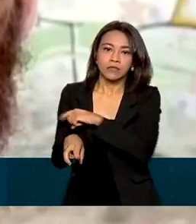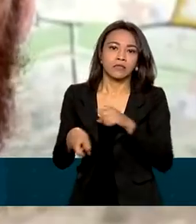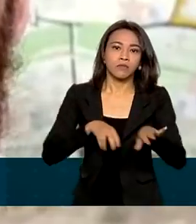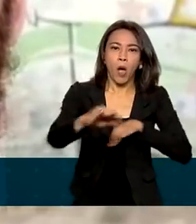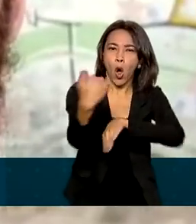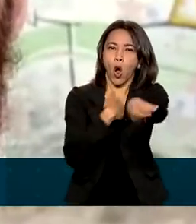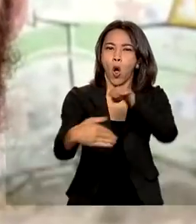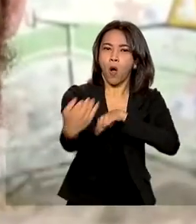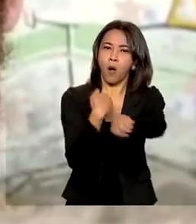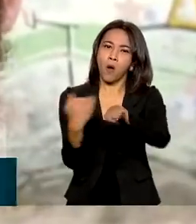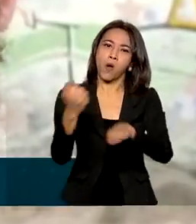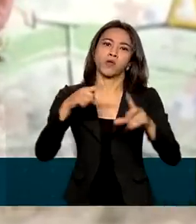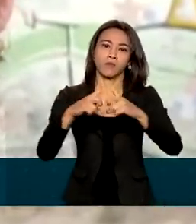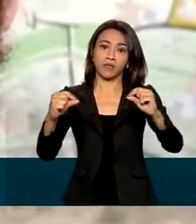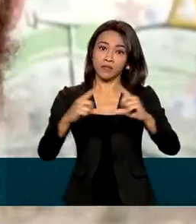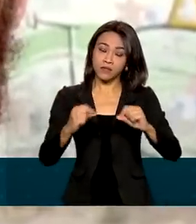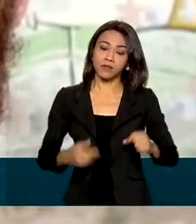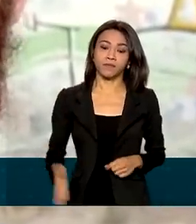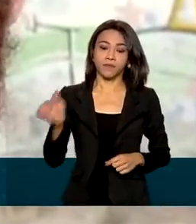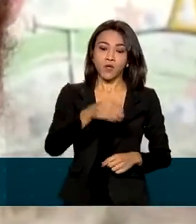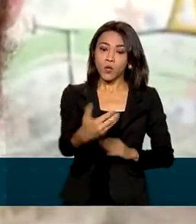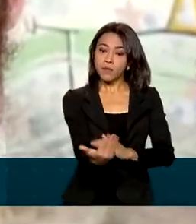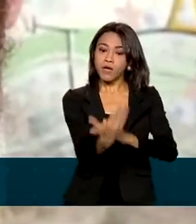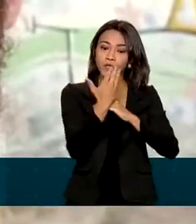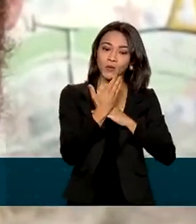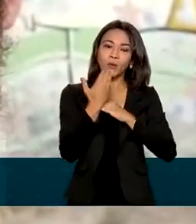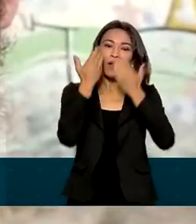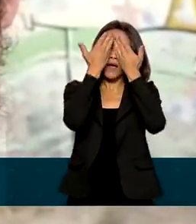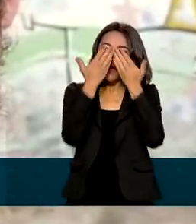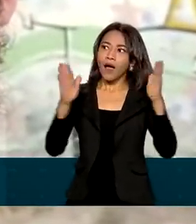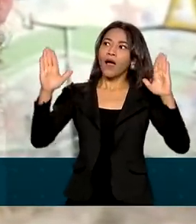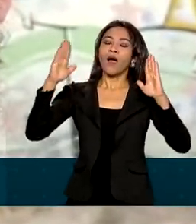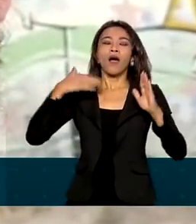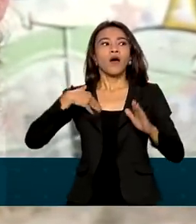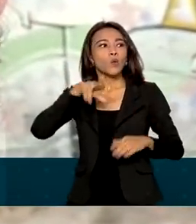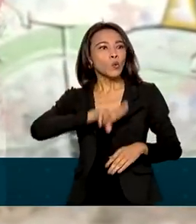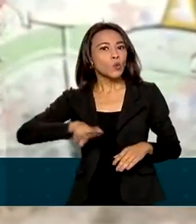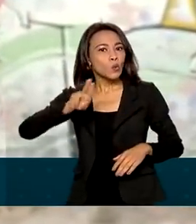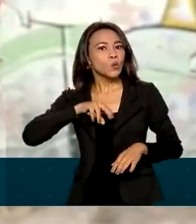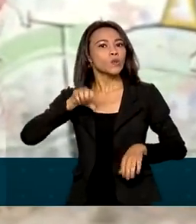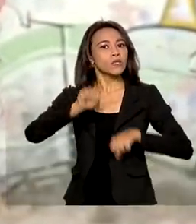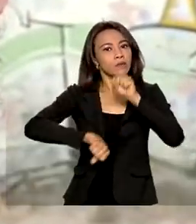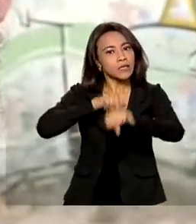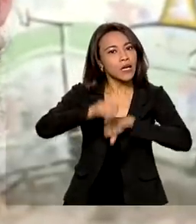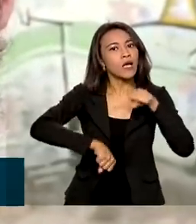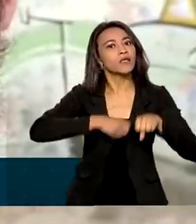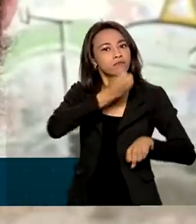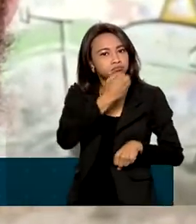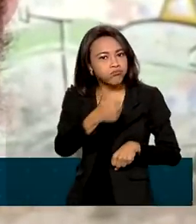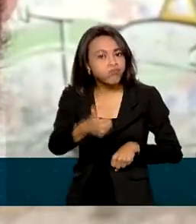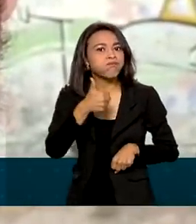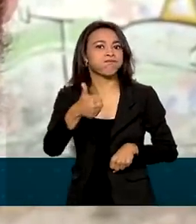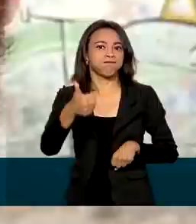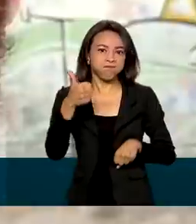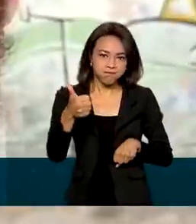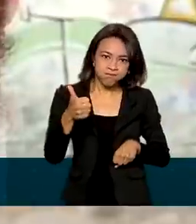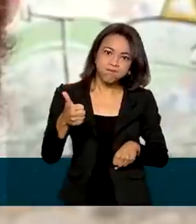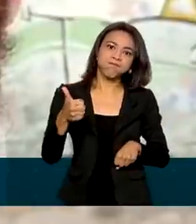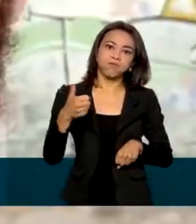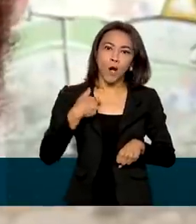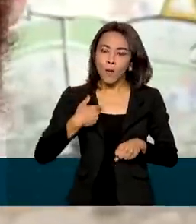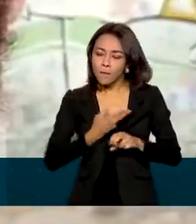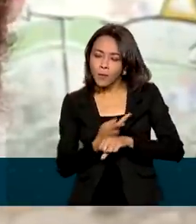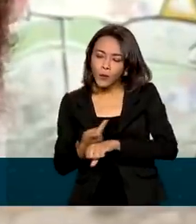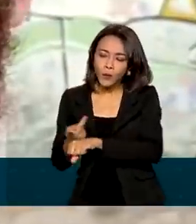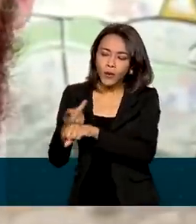que me ajudou muito foi ampliar meu conhecimento sobre as possibilidades do uso urbano da bicicleta. Em especial, procurar vias